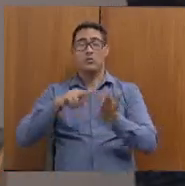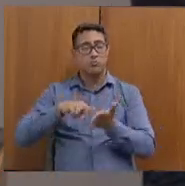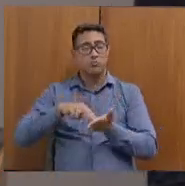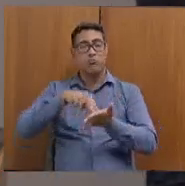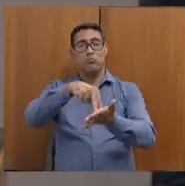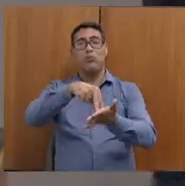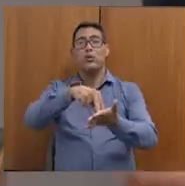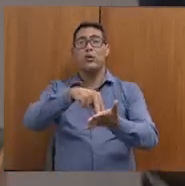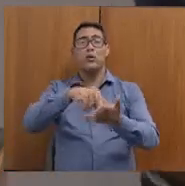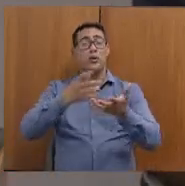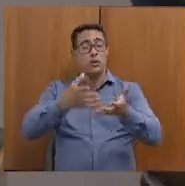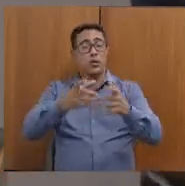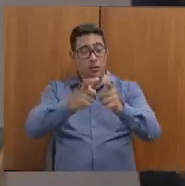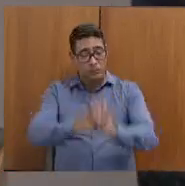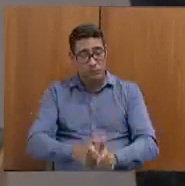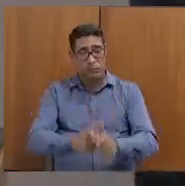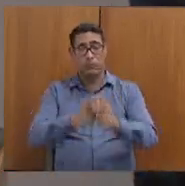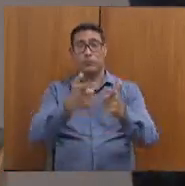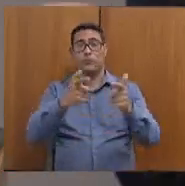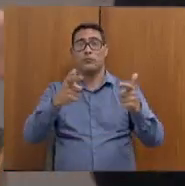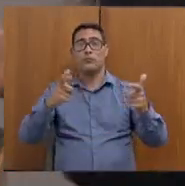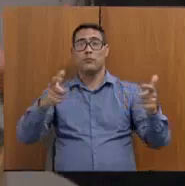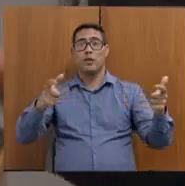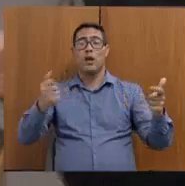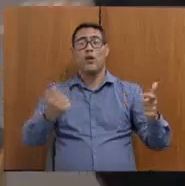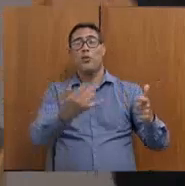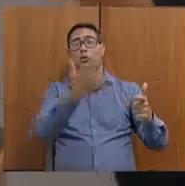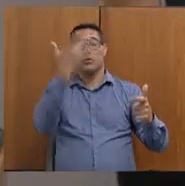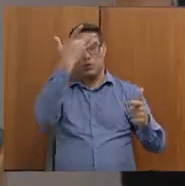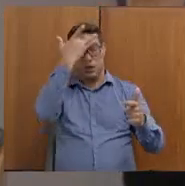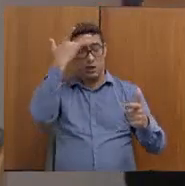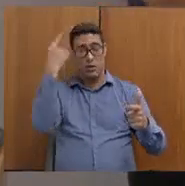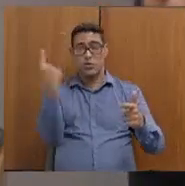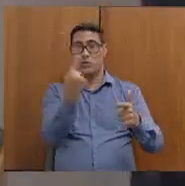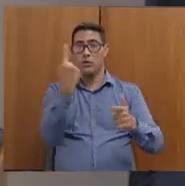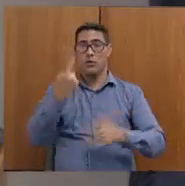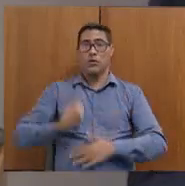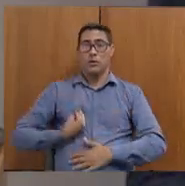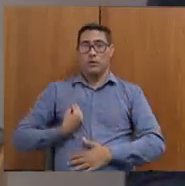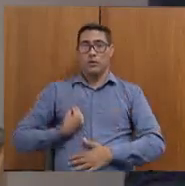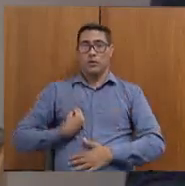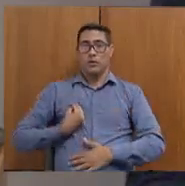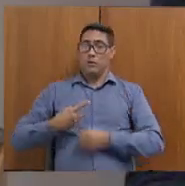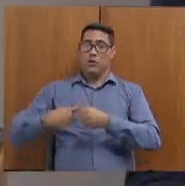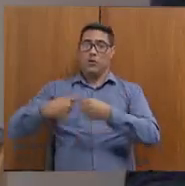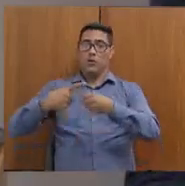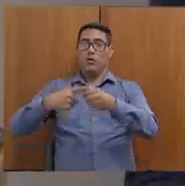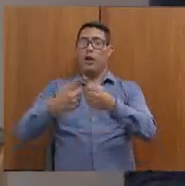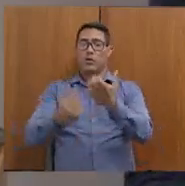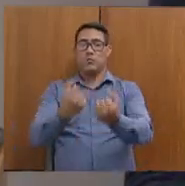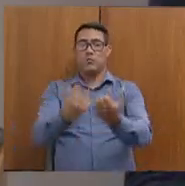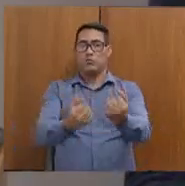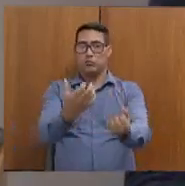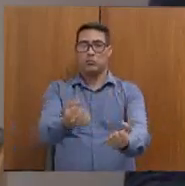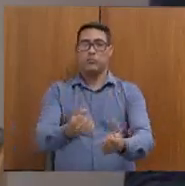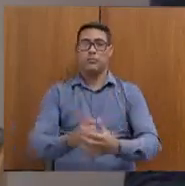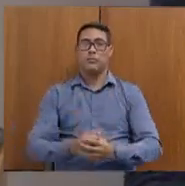gostaríamos de aumentar muito o número de participantes e de municípios envolvidos. Não podia